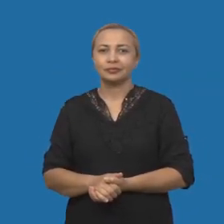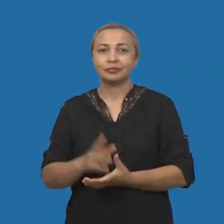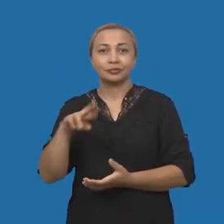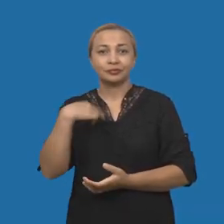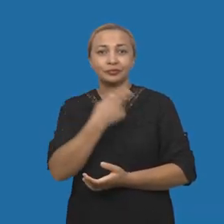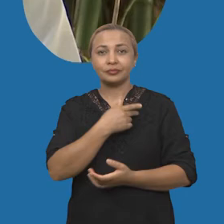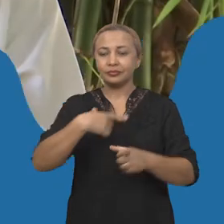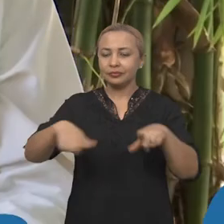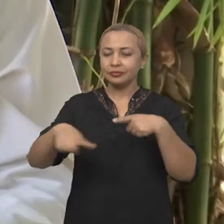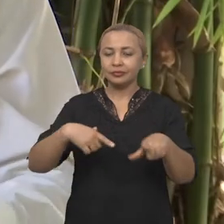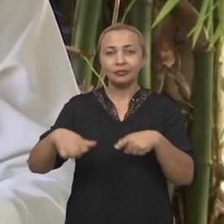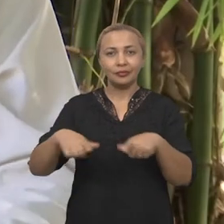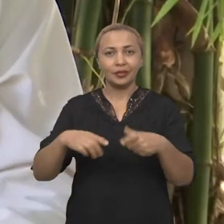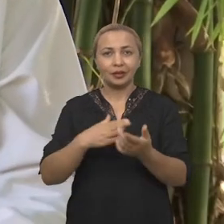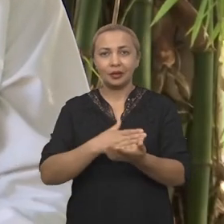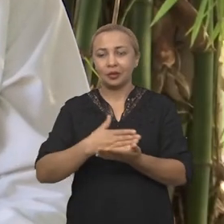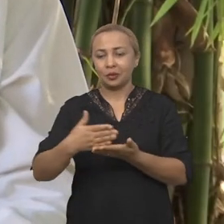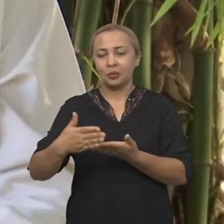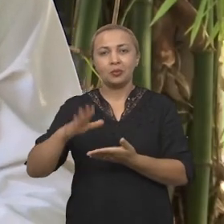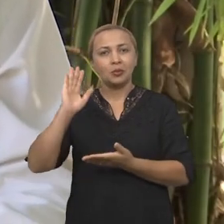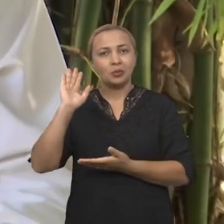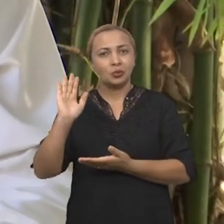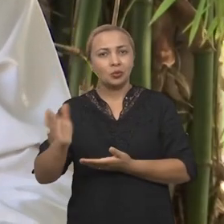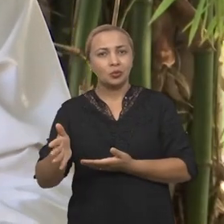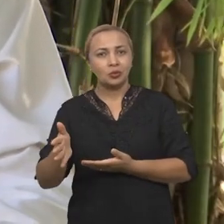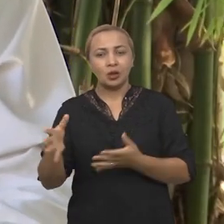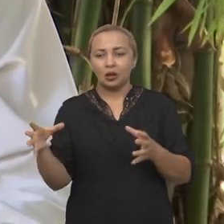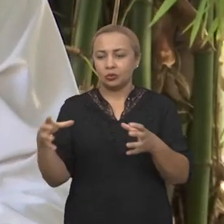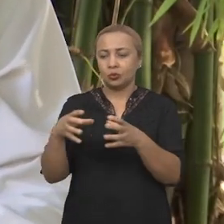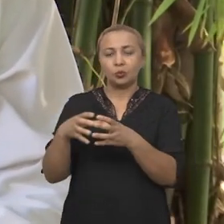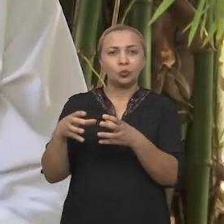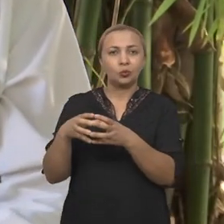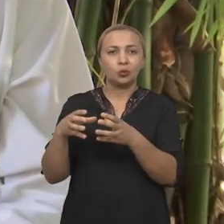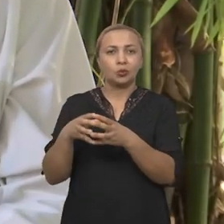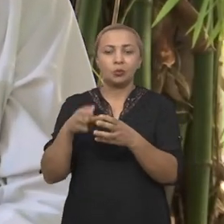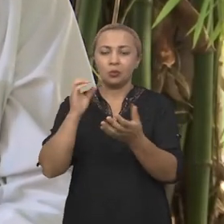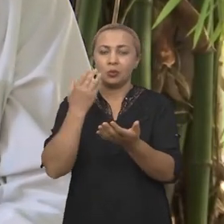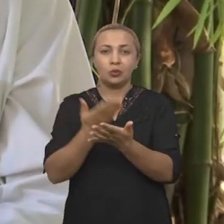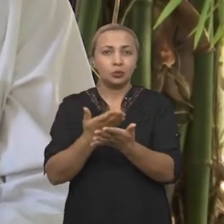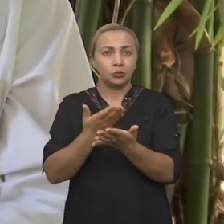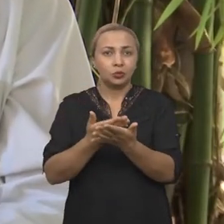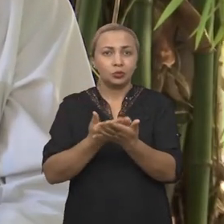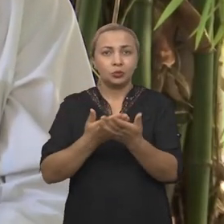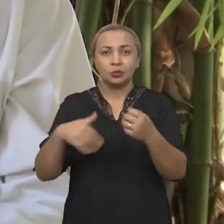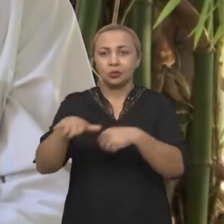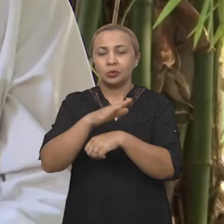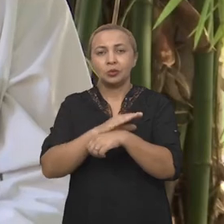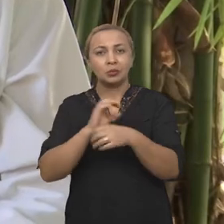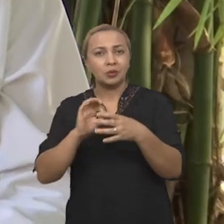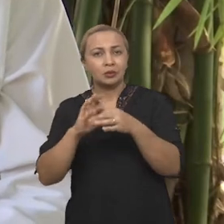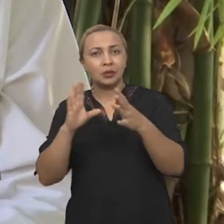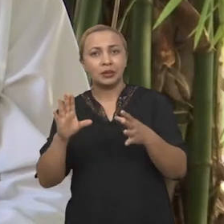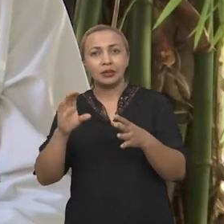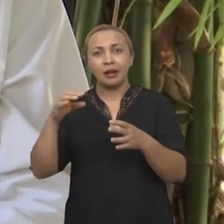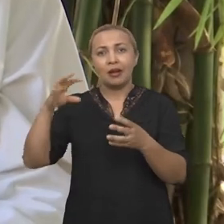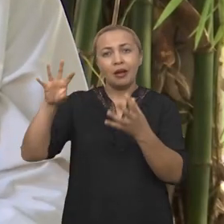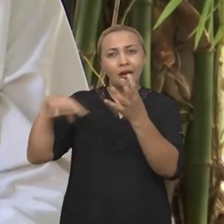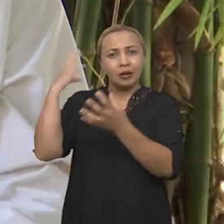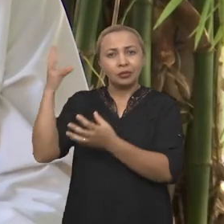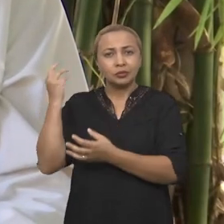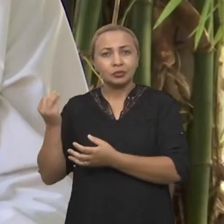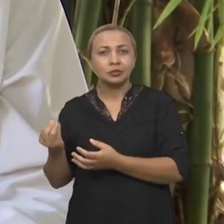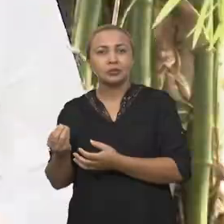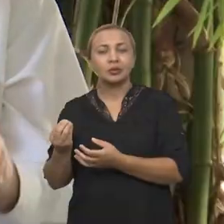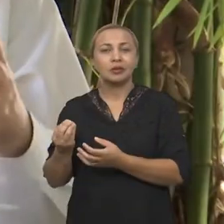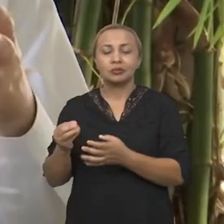O nosso trabalho começou já no grupo de estudos sobre estratégia, complexidade e espiritualidade nas